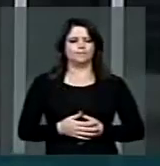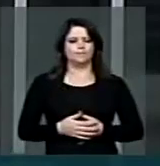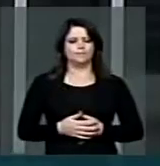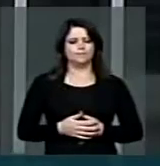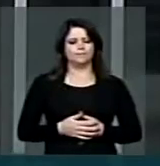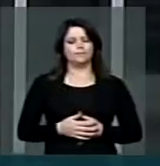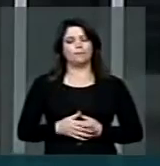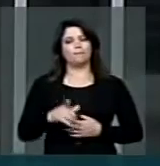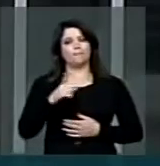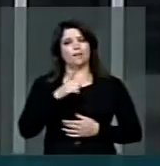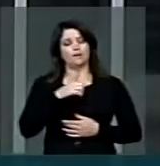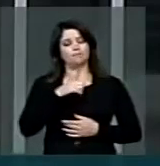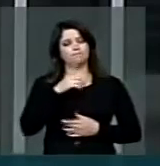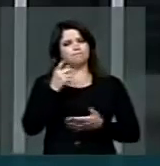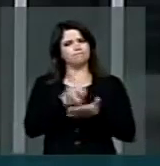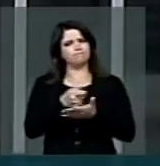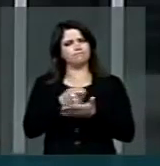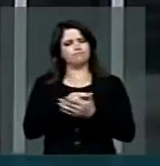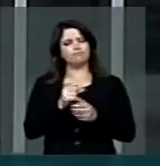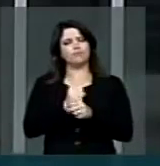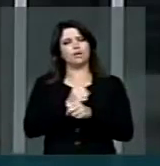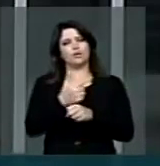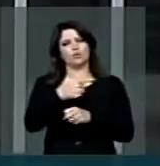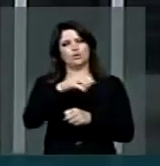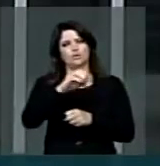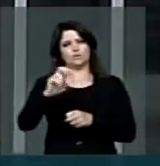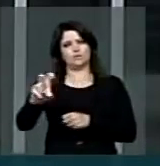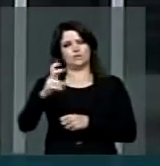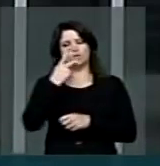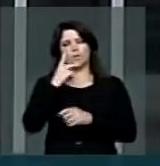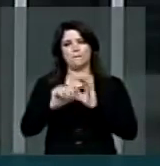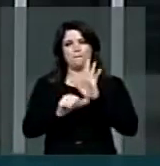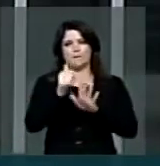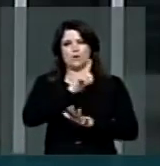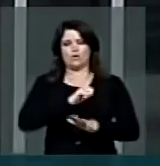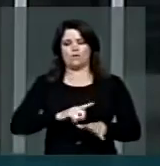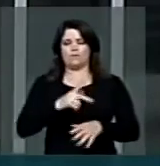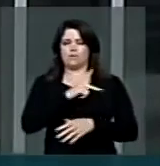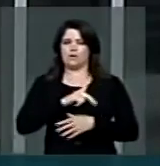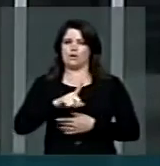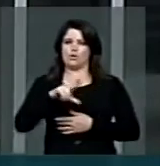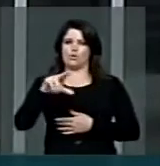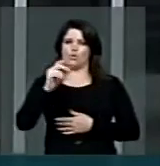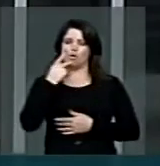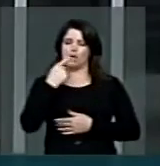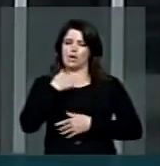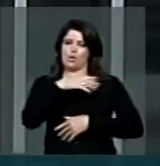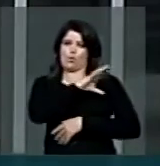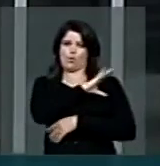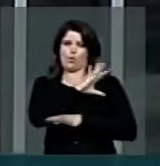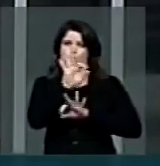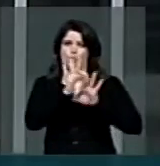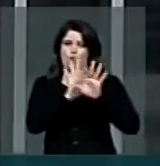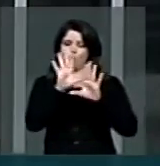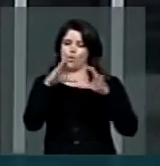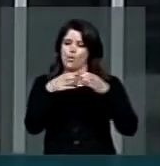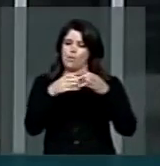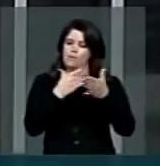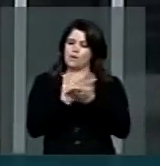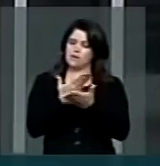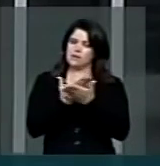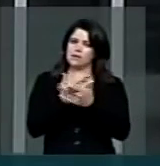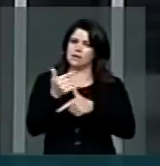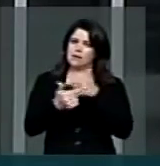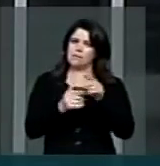Resisto que, em 2005, no primeiro governo do presidente Lula, coordenei um grupo de trabalho por